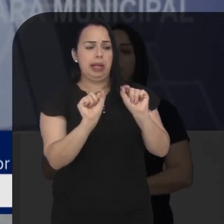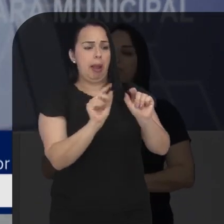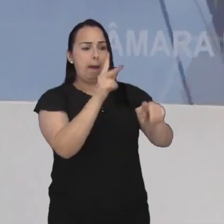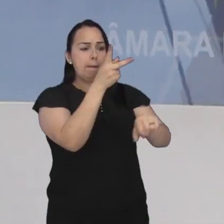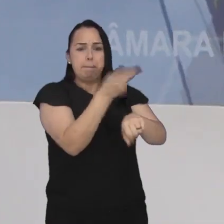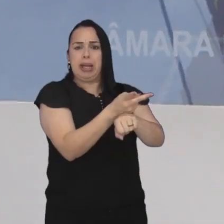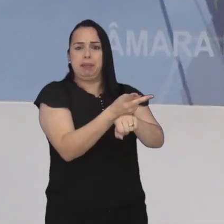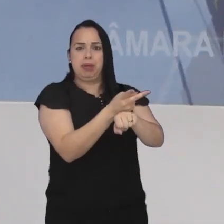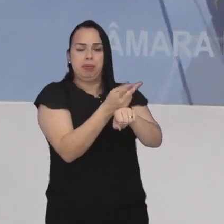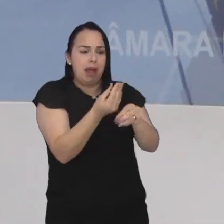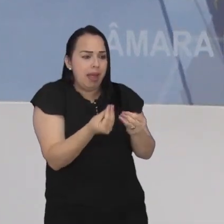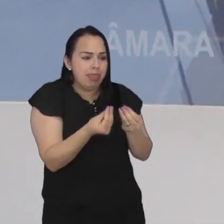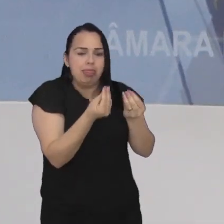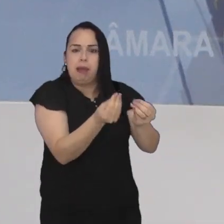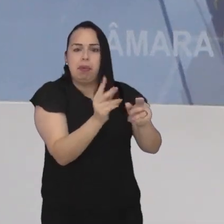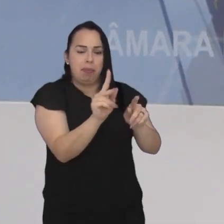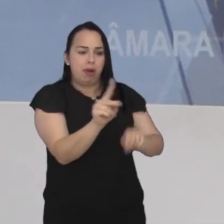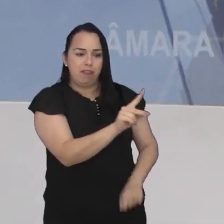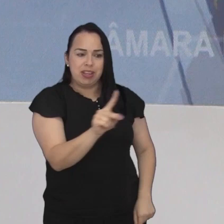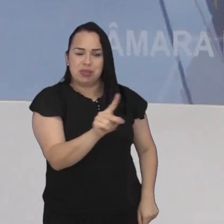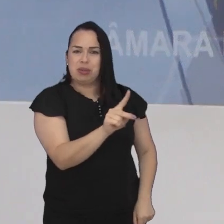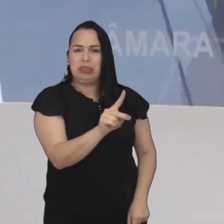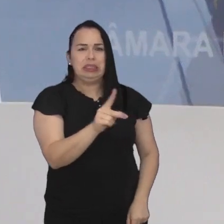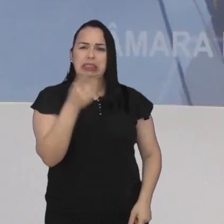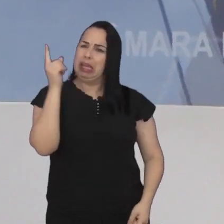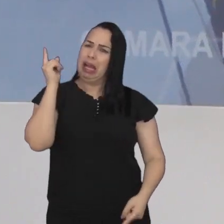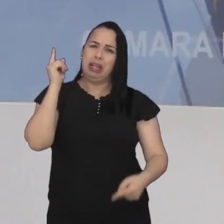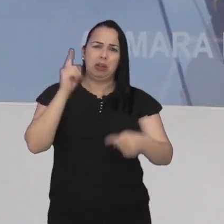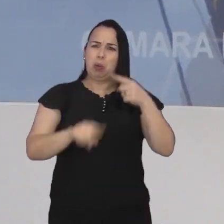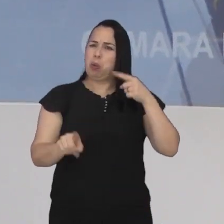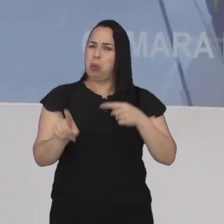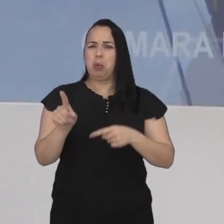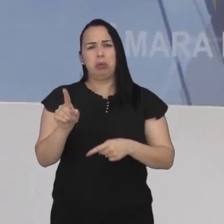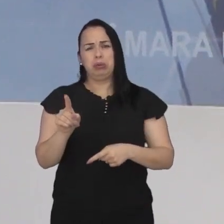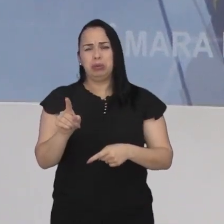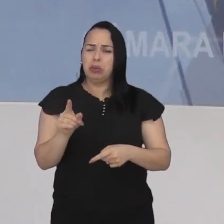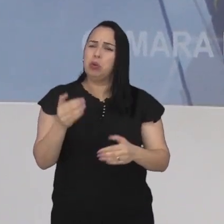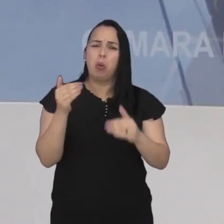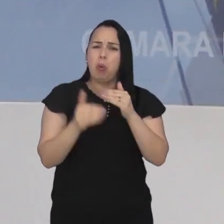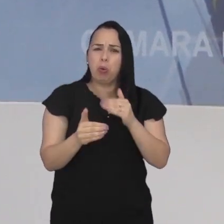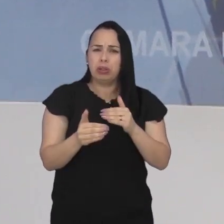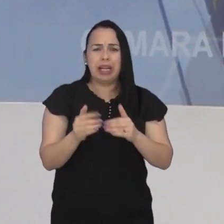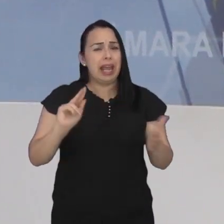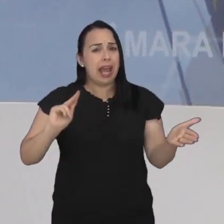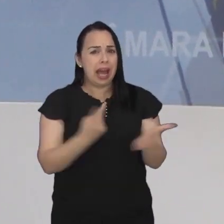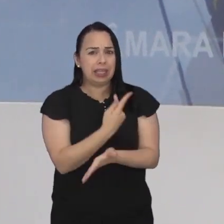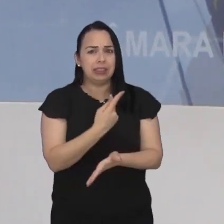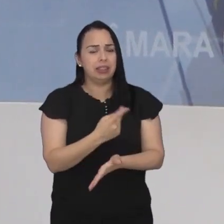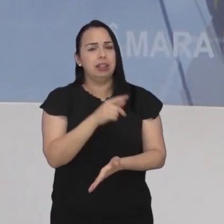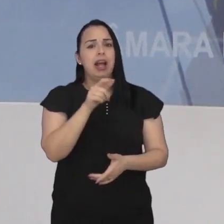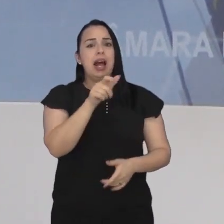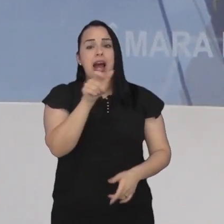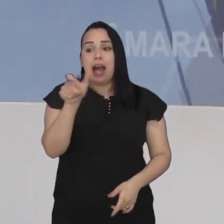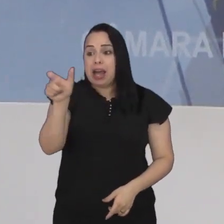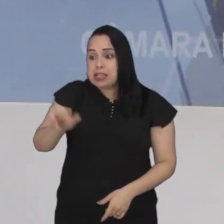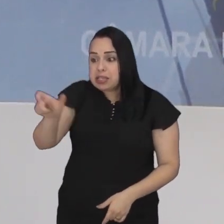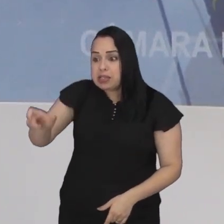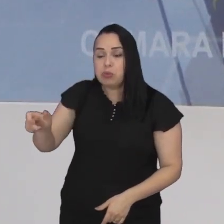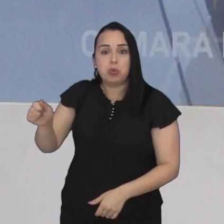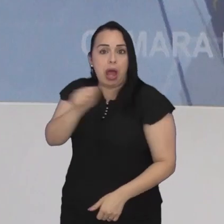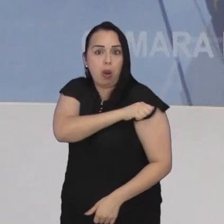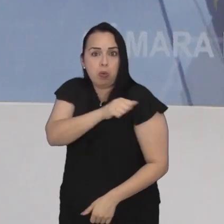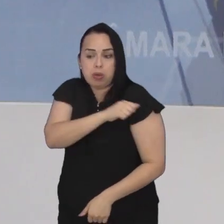Magistério, usado para destacar o papel dos professores da rede pública. Segundo Juliana, o prêmio irá considerar a